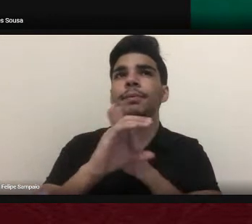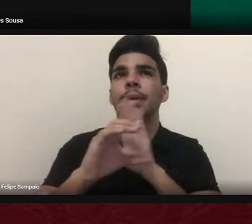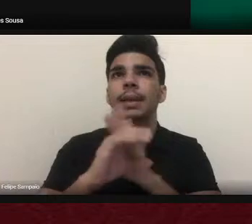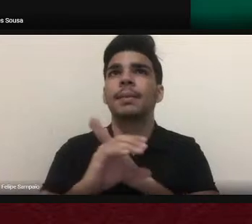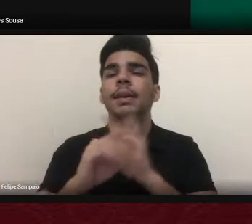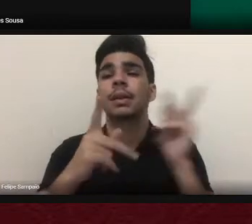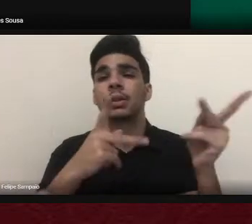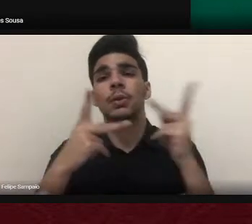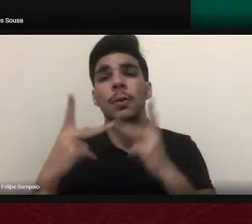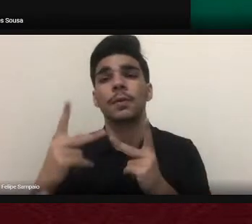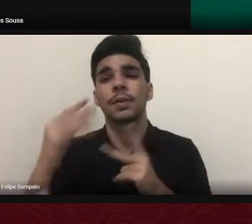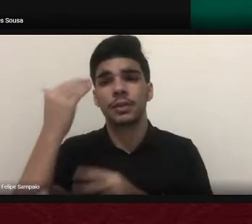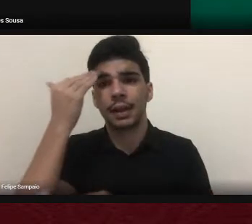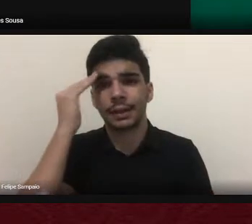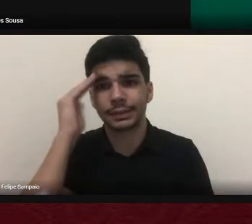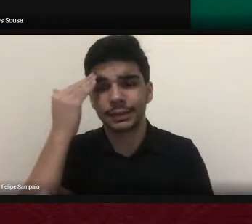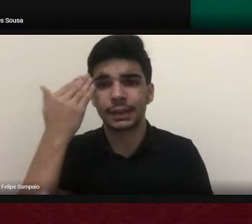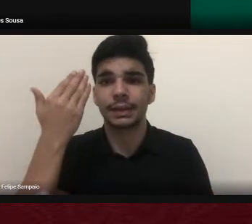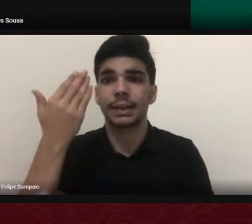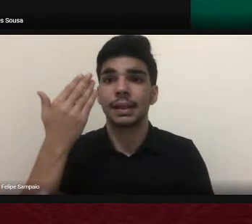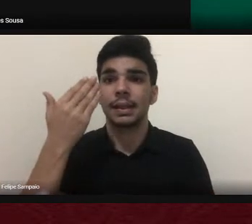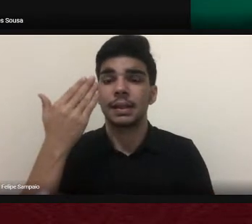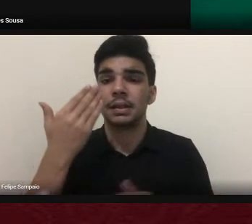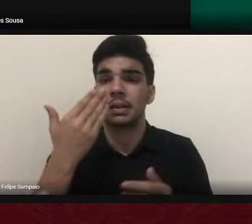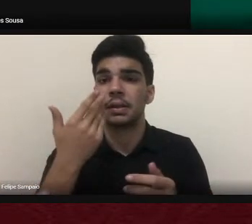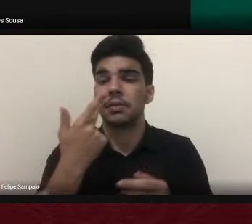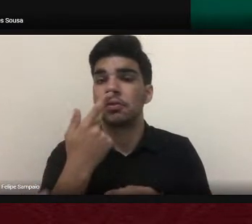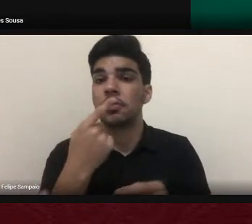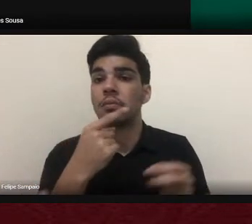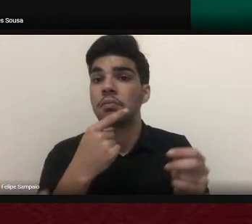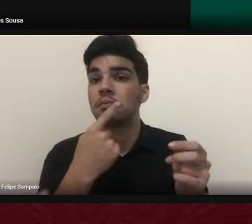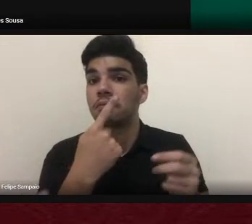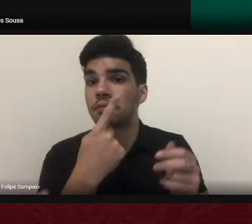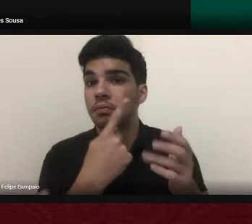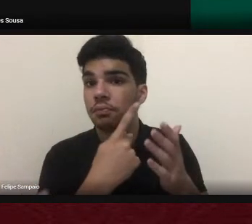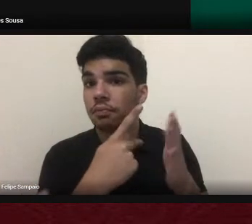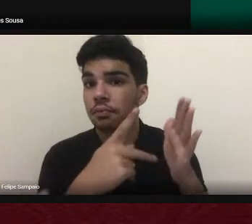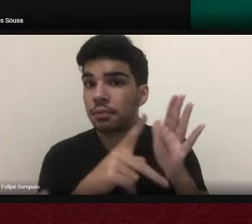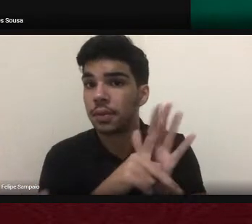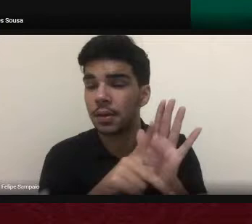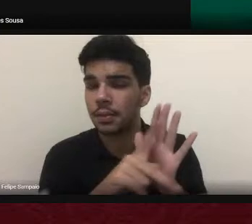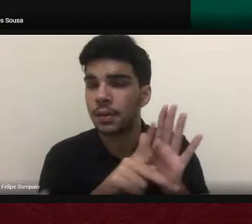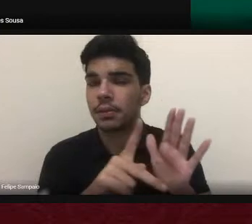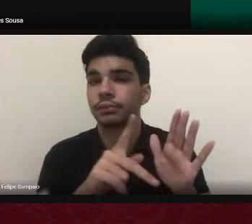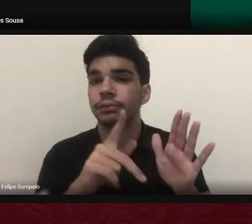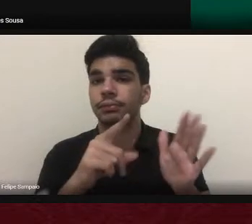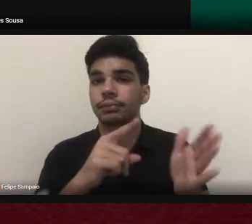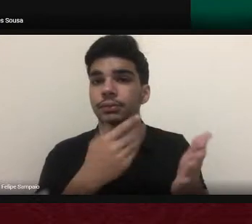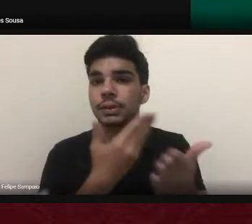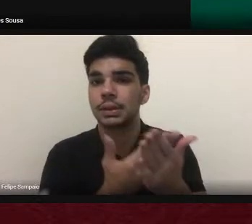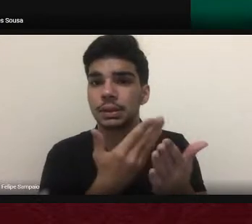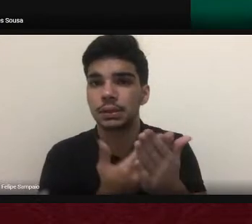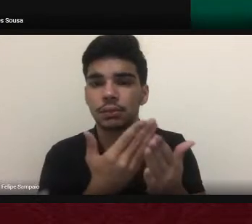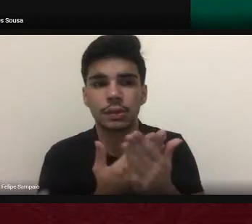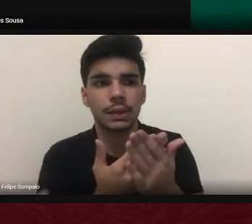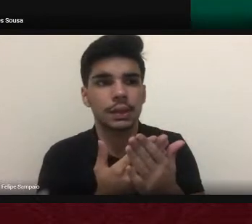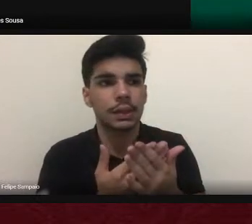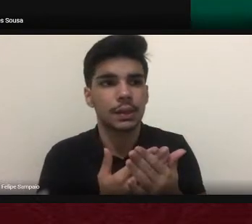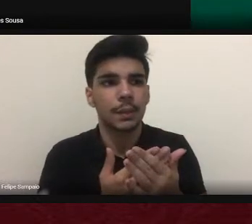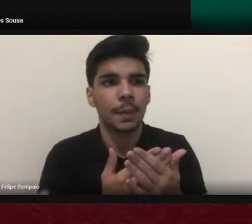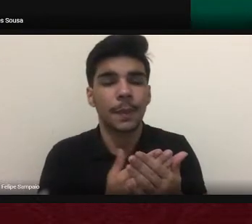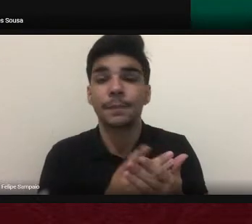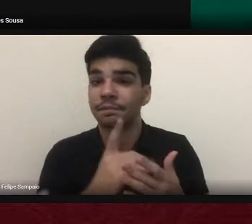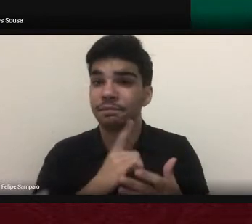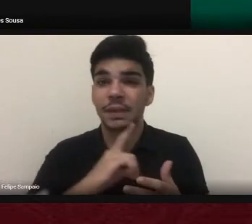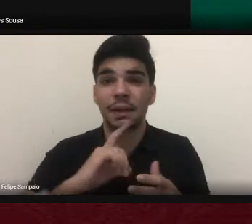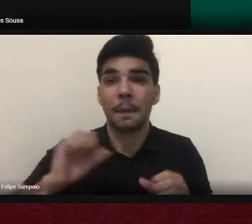através desses estudos no eixo temático 3 que são ricos de possibilidades